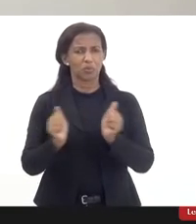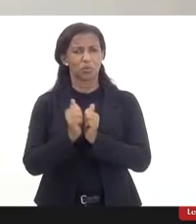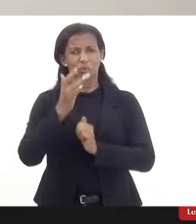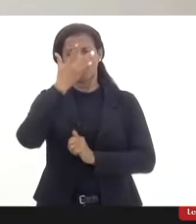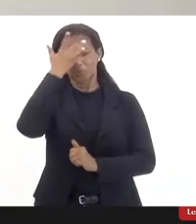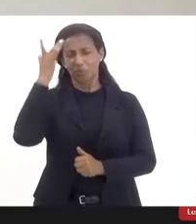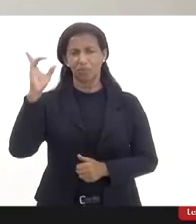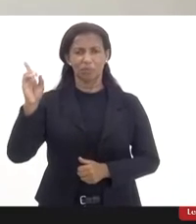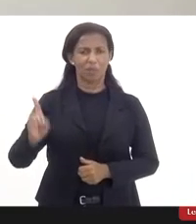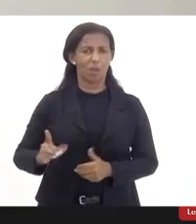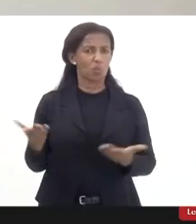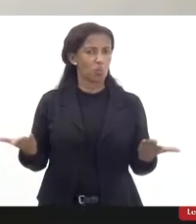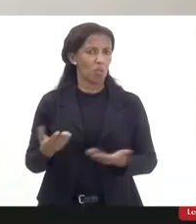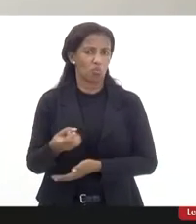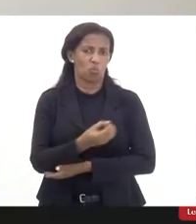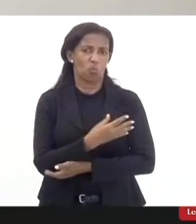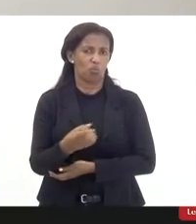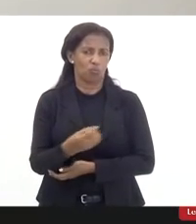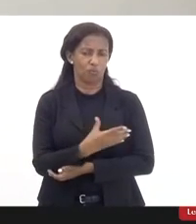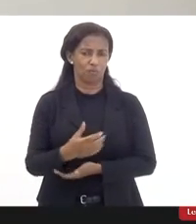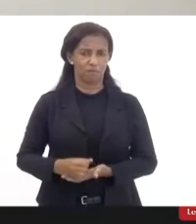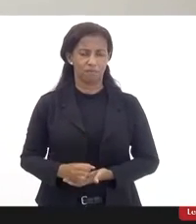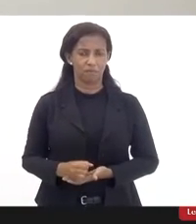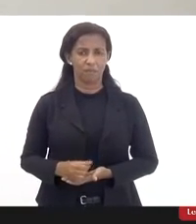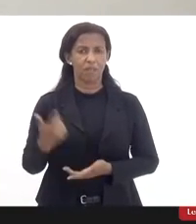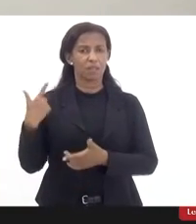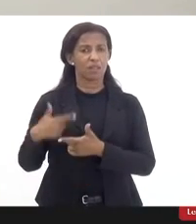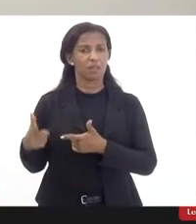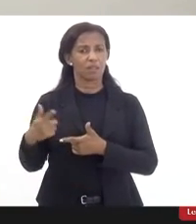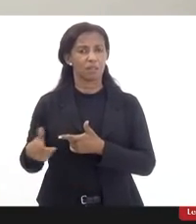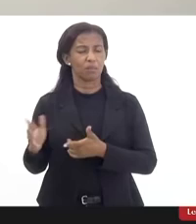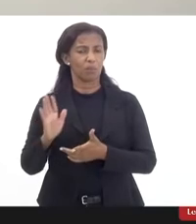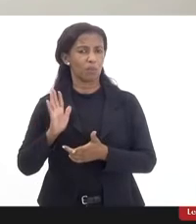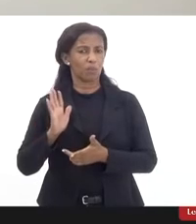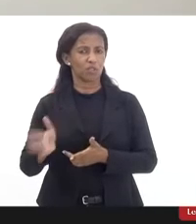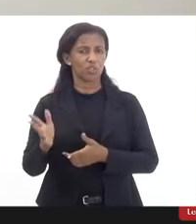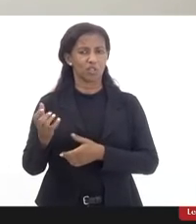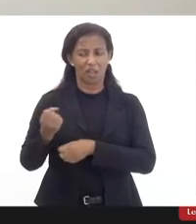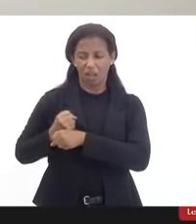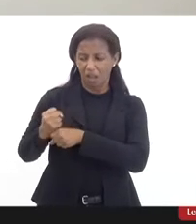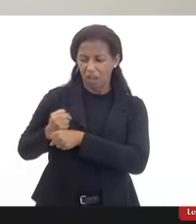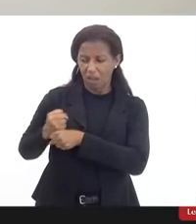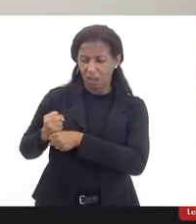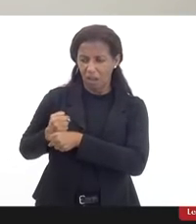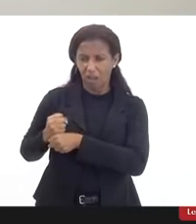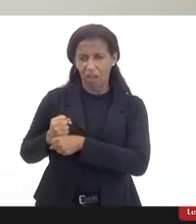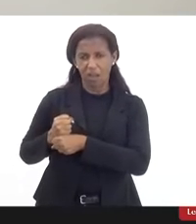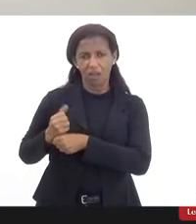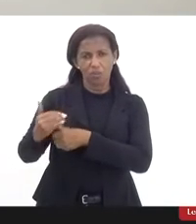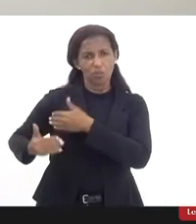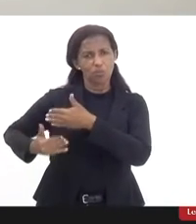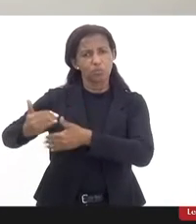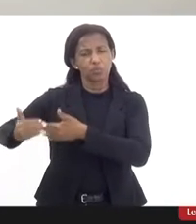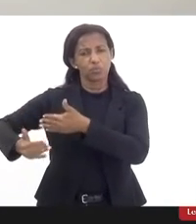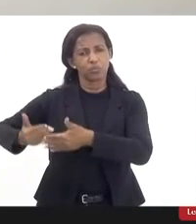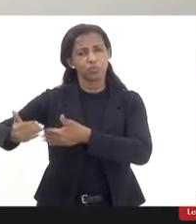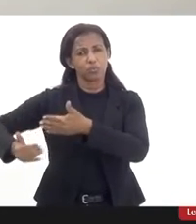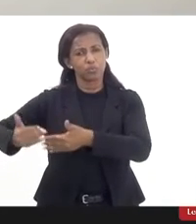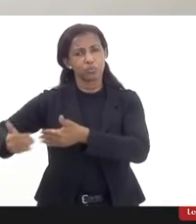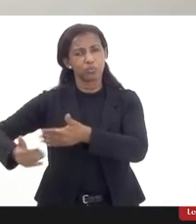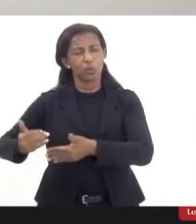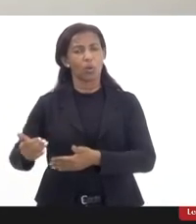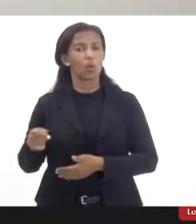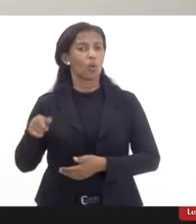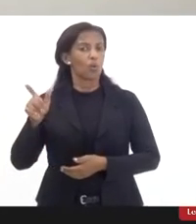anos não é um problema de agora é um problema que já vem de muitos e muitos anos com relação à utilização das